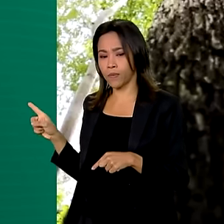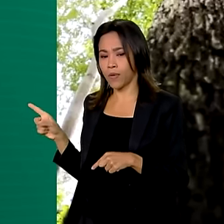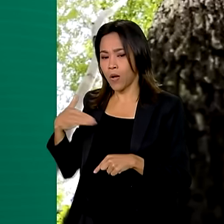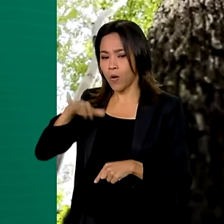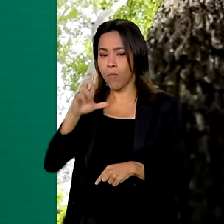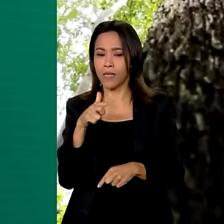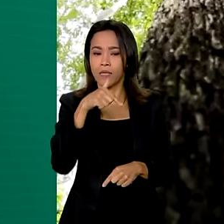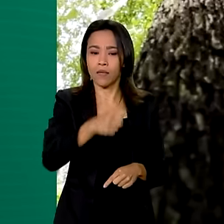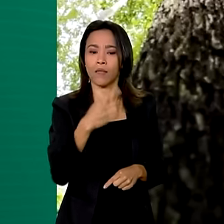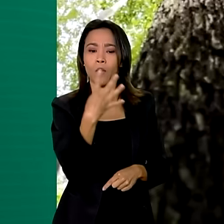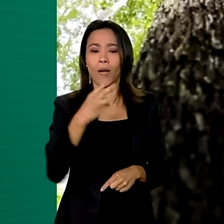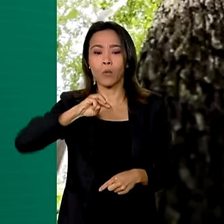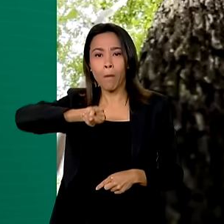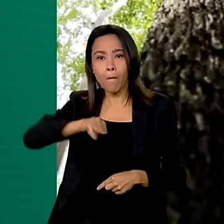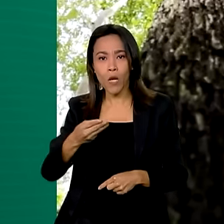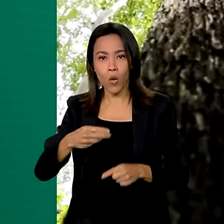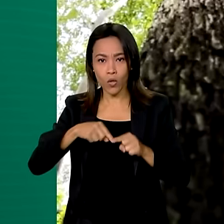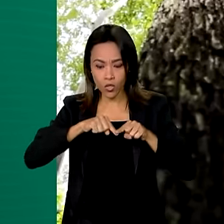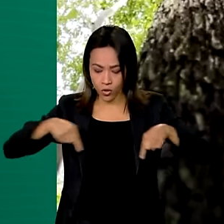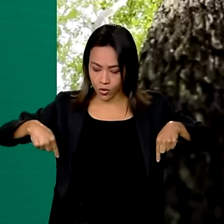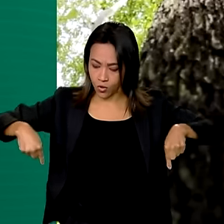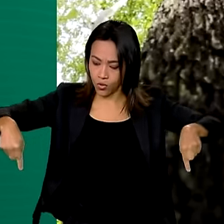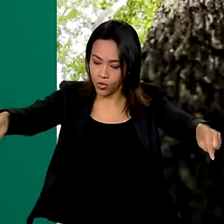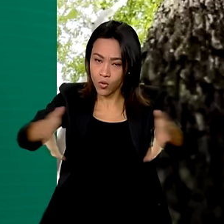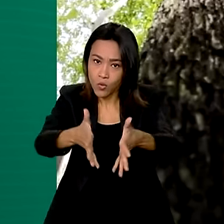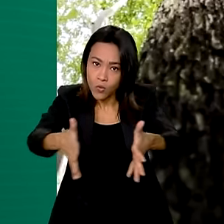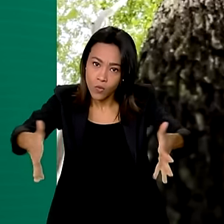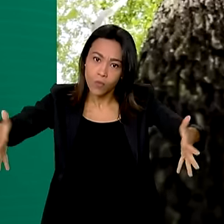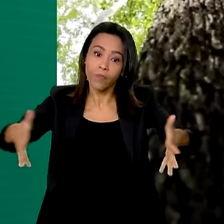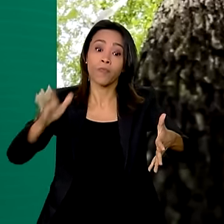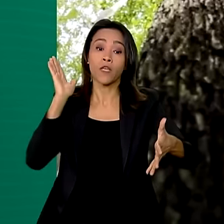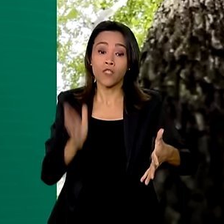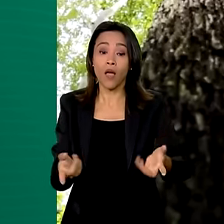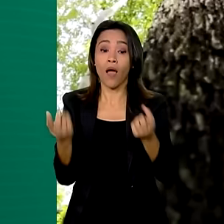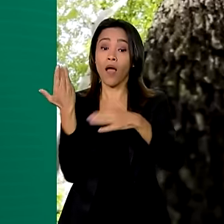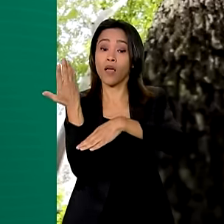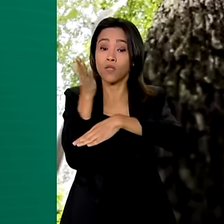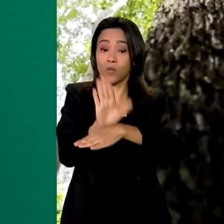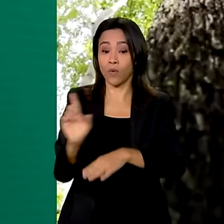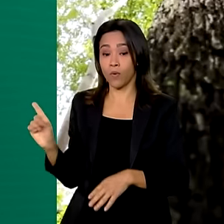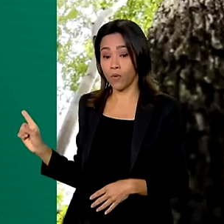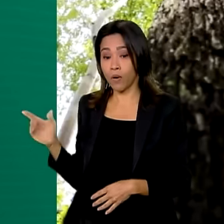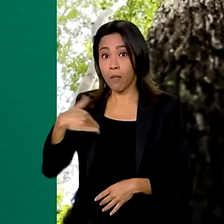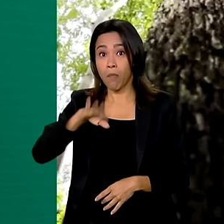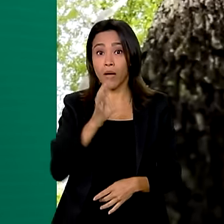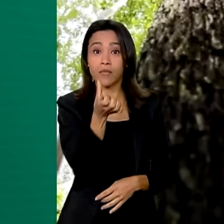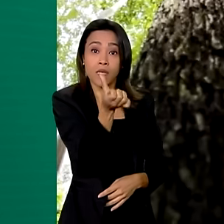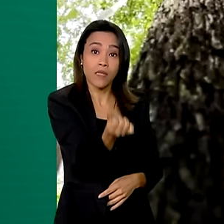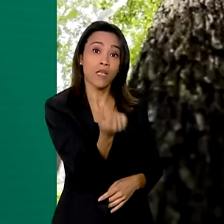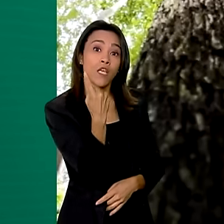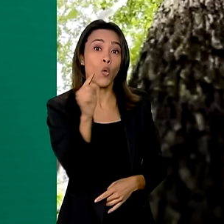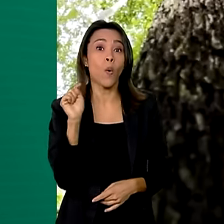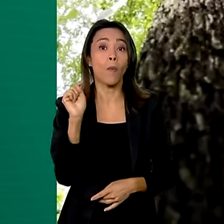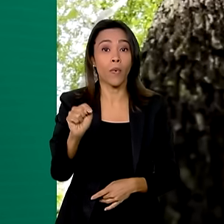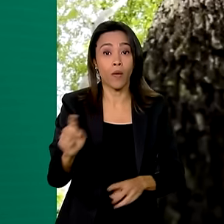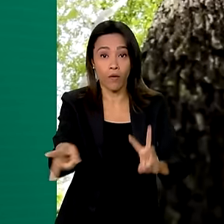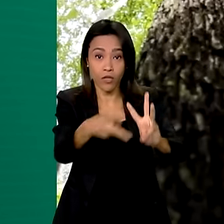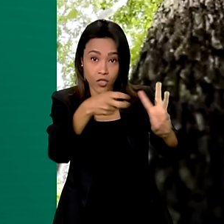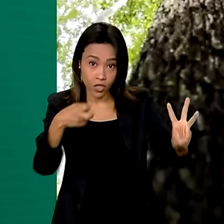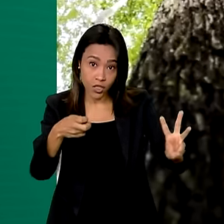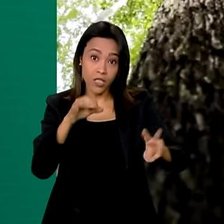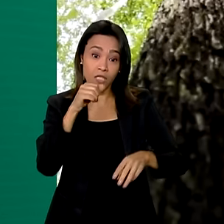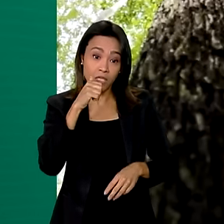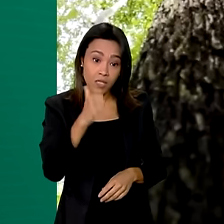de áreas protegidas. O fundo também ajudou mais de 61 mil indígenas de 101 terras na Amazônia.